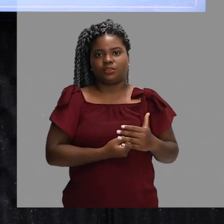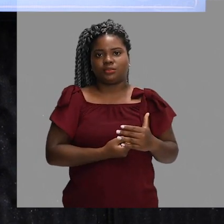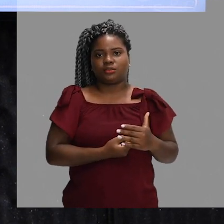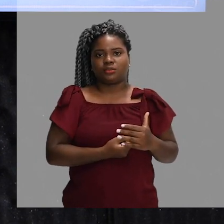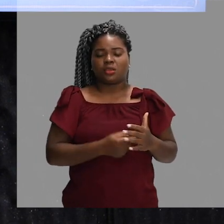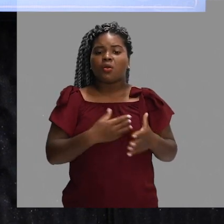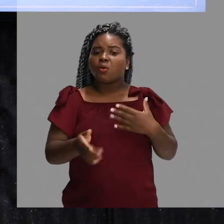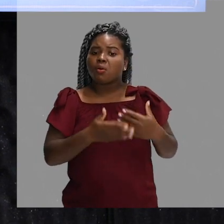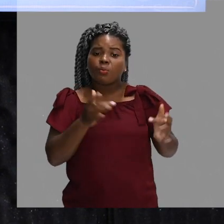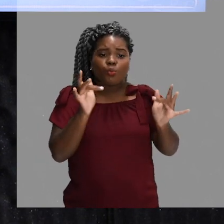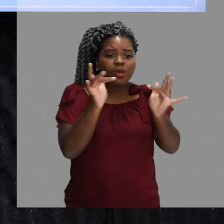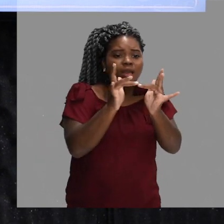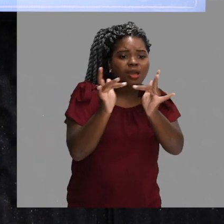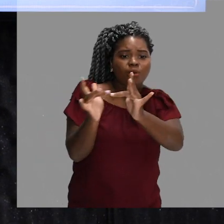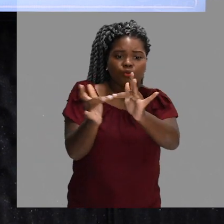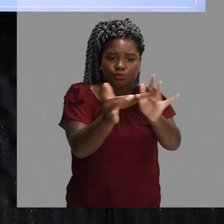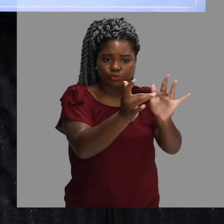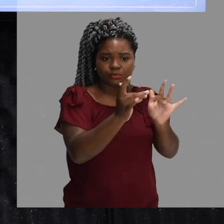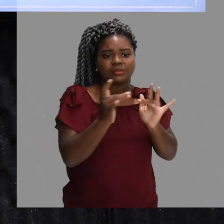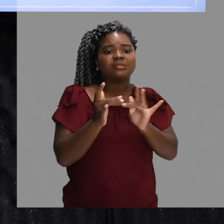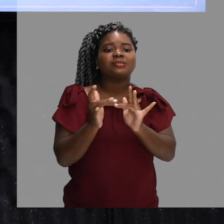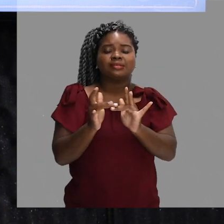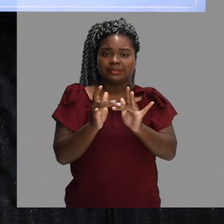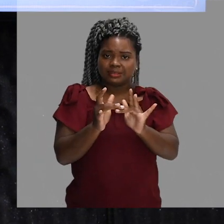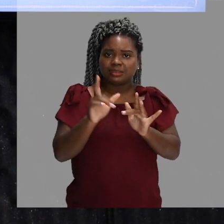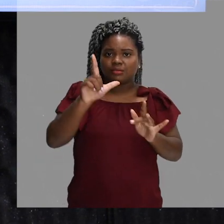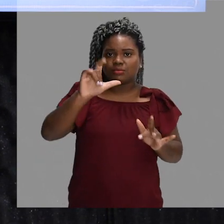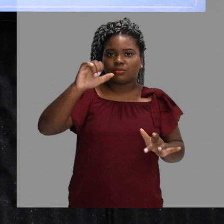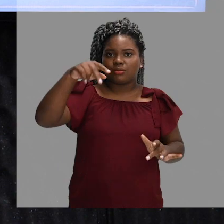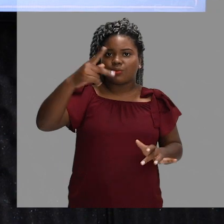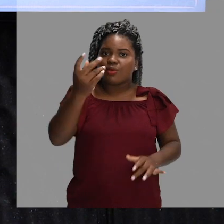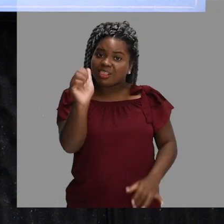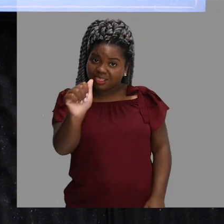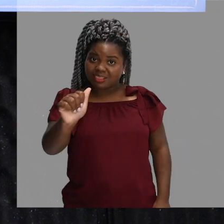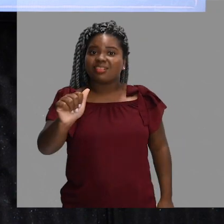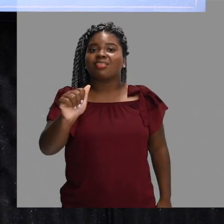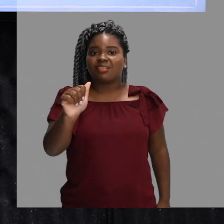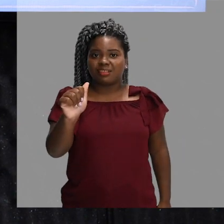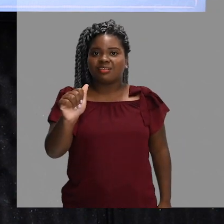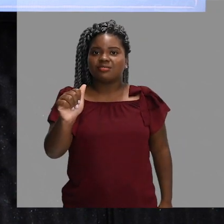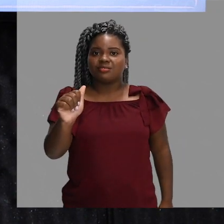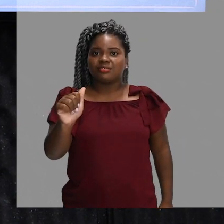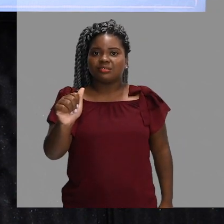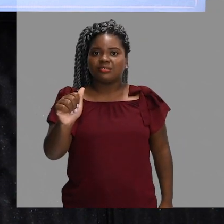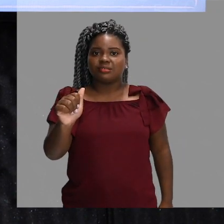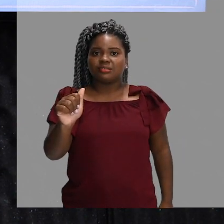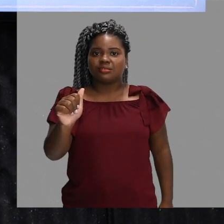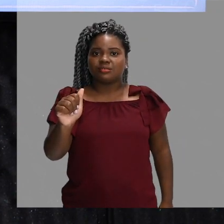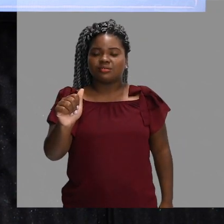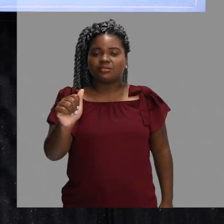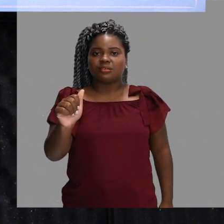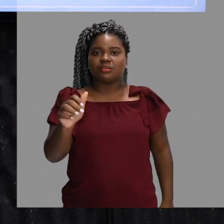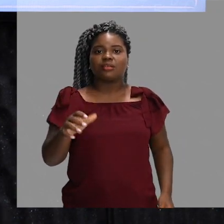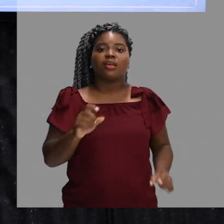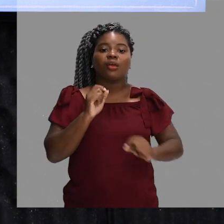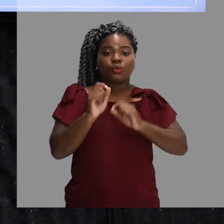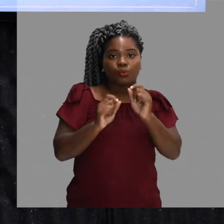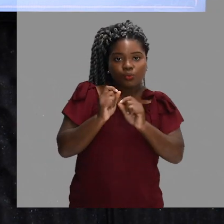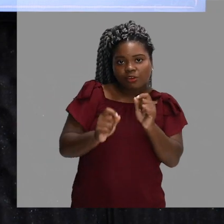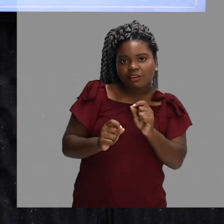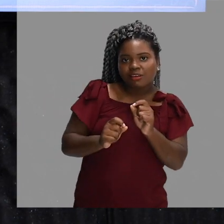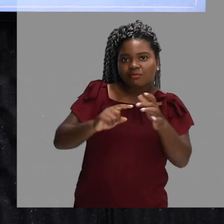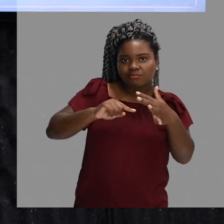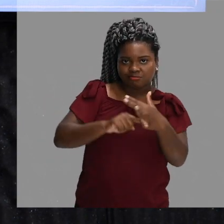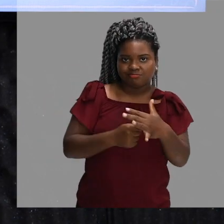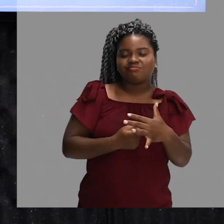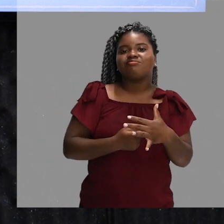por menor que seja, com a linha limite, é considerado bola dentro, tá certo? Então, a primeira